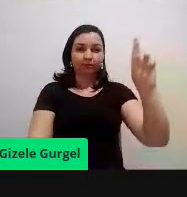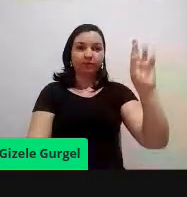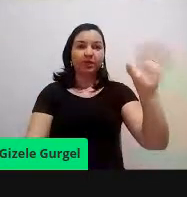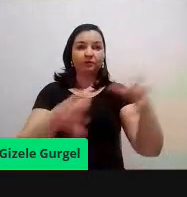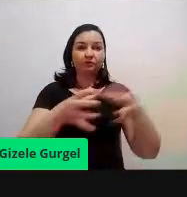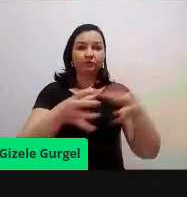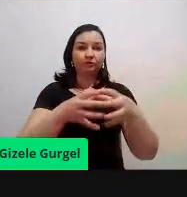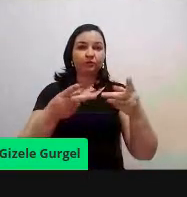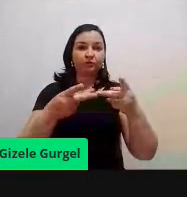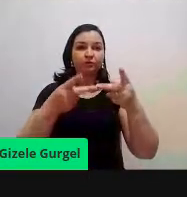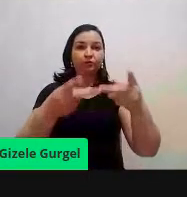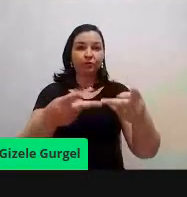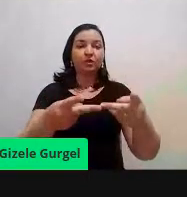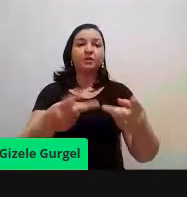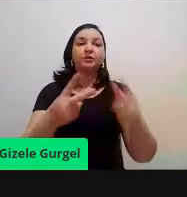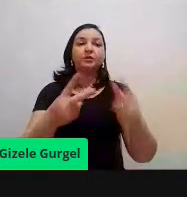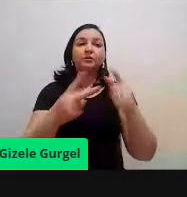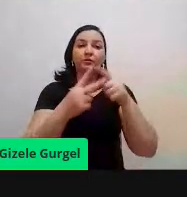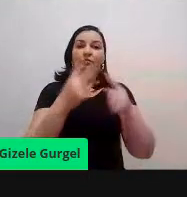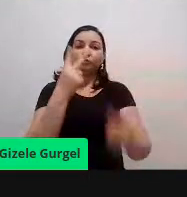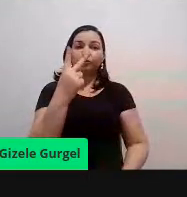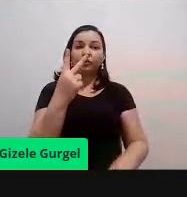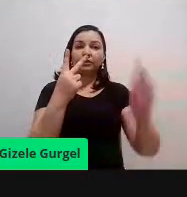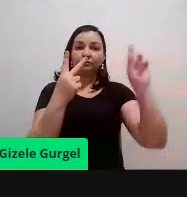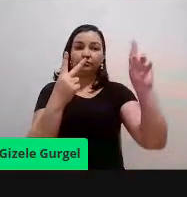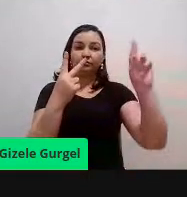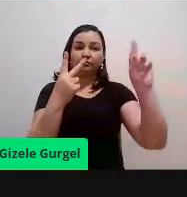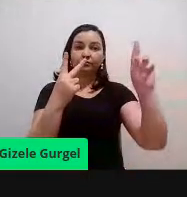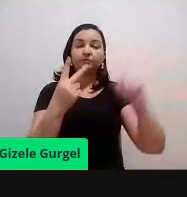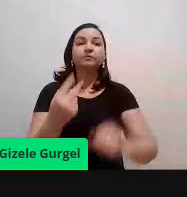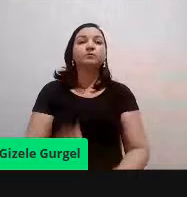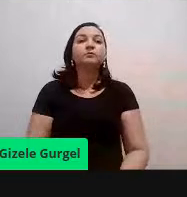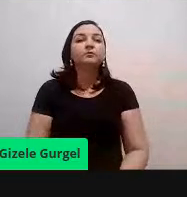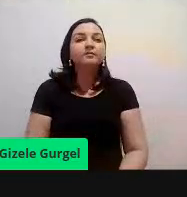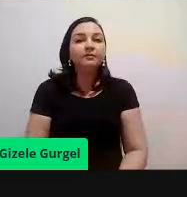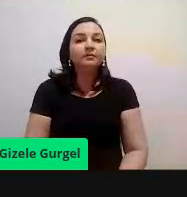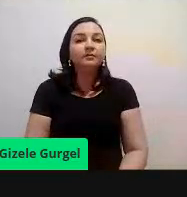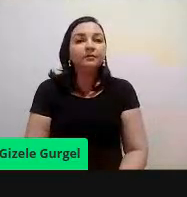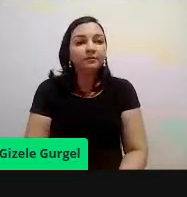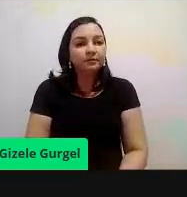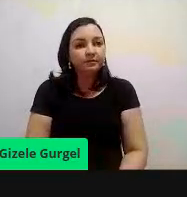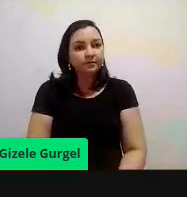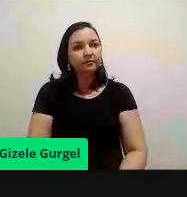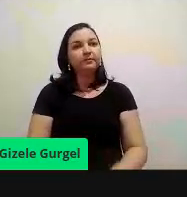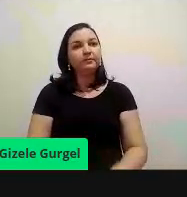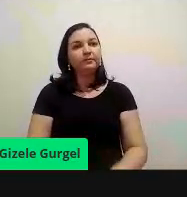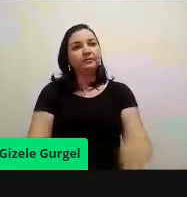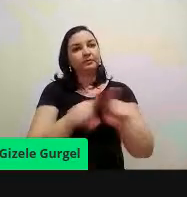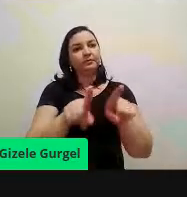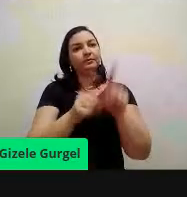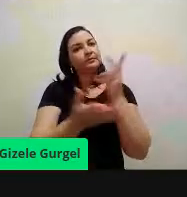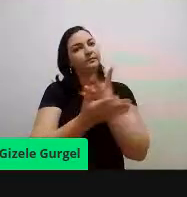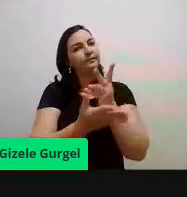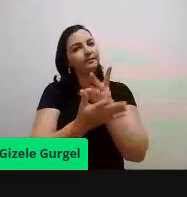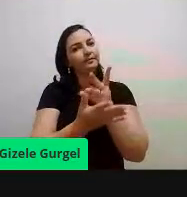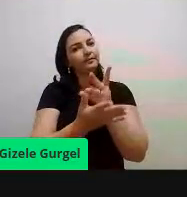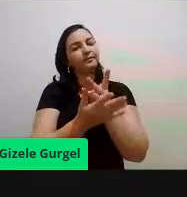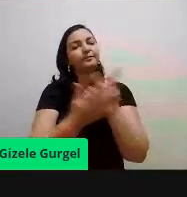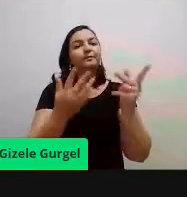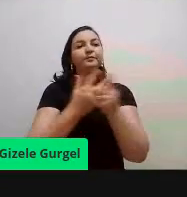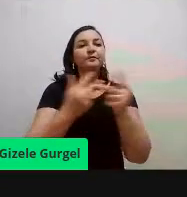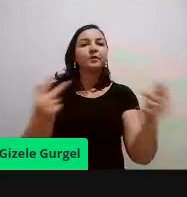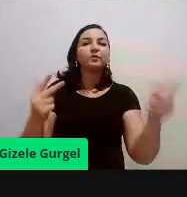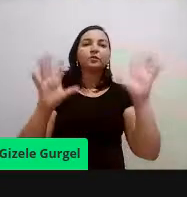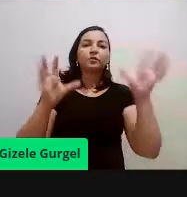representantes de cada projeto, muito atuante, e que dá conta, né, nós fazemos muita coisa. Então, é um trabalho em